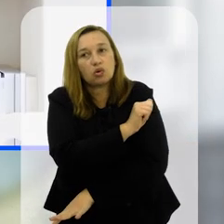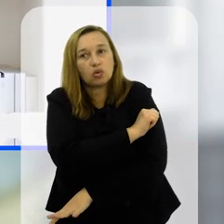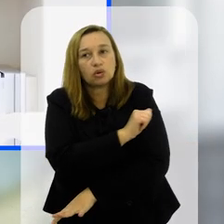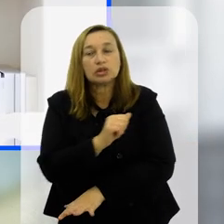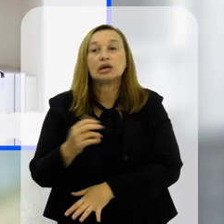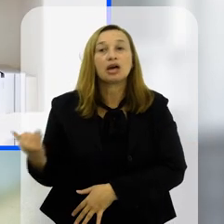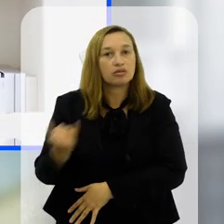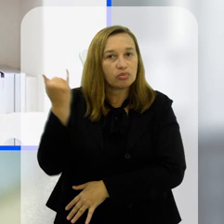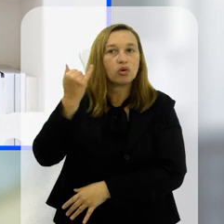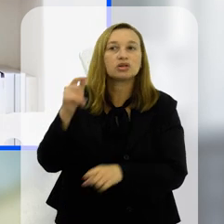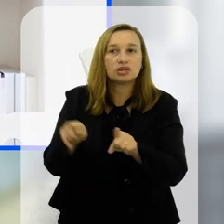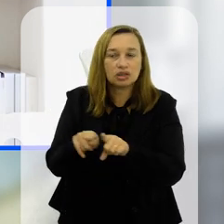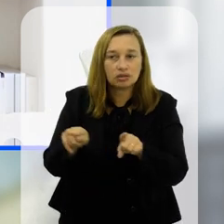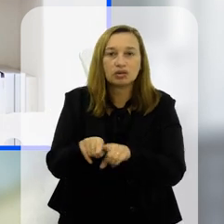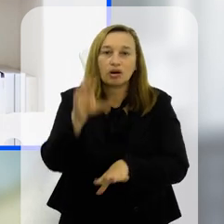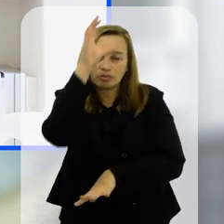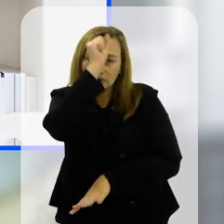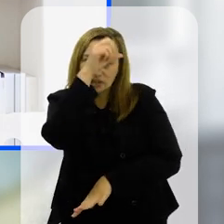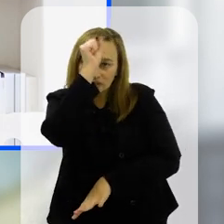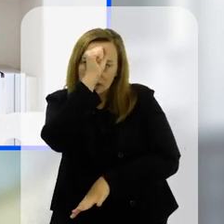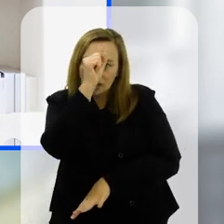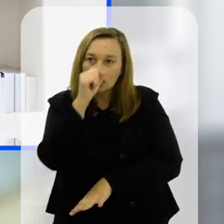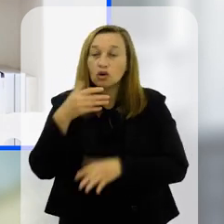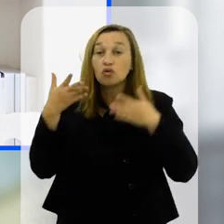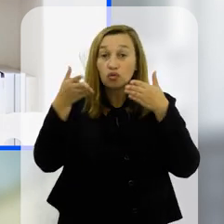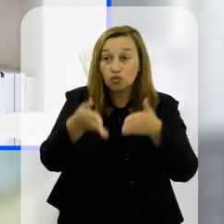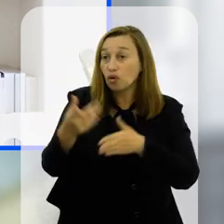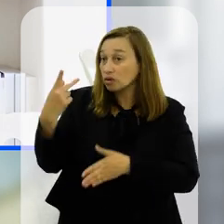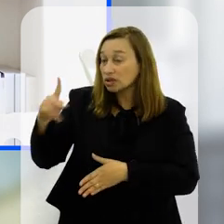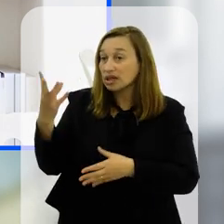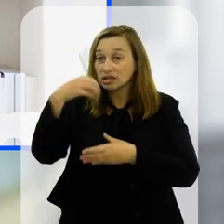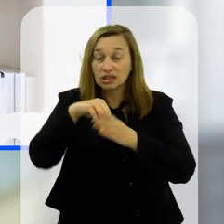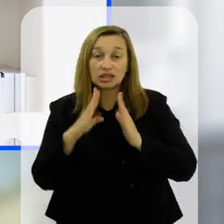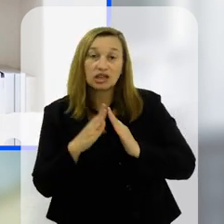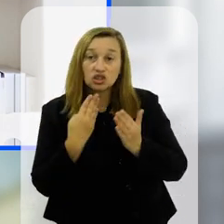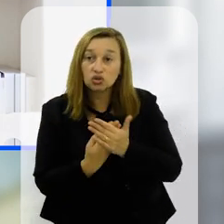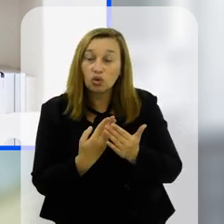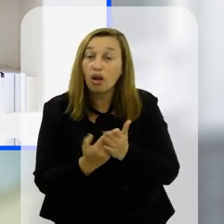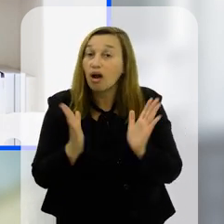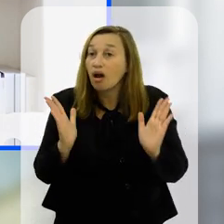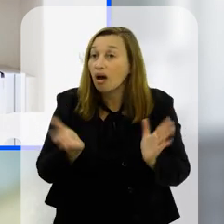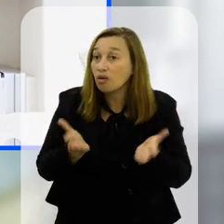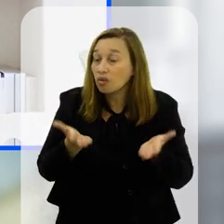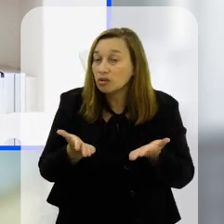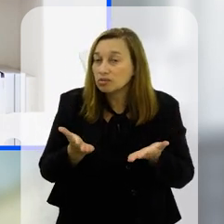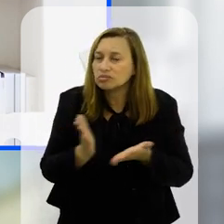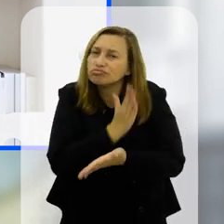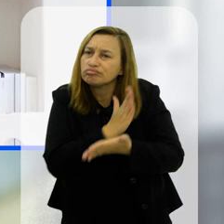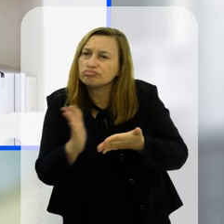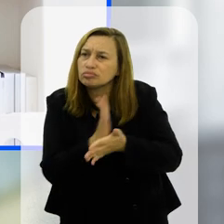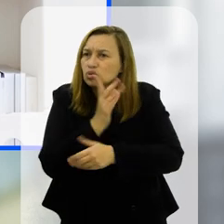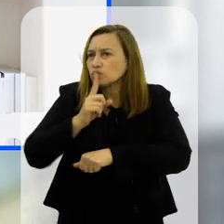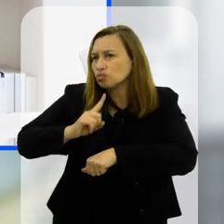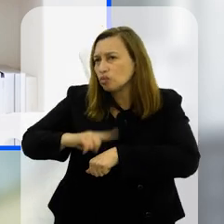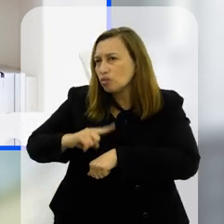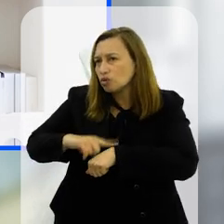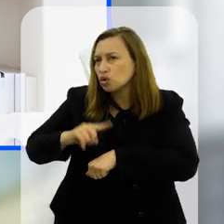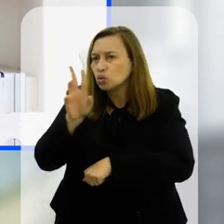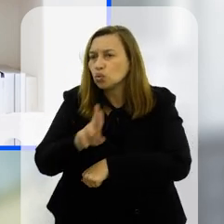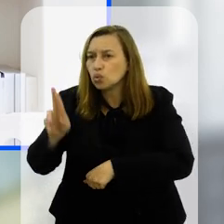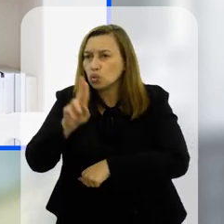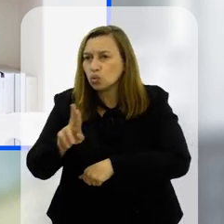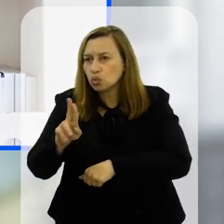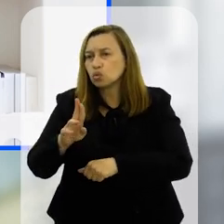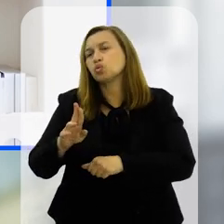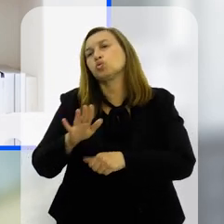alunos né tão importante também pro aprendizado e pro foco deles em sala de aula agora em alguns momentos o uso do